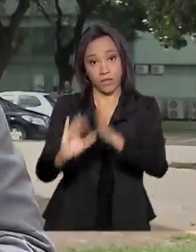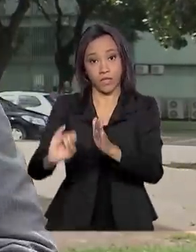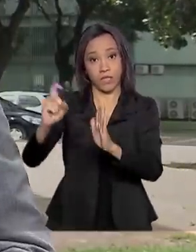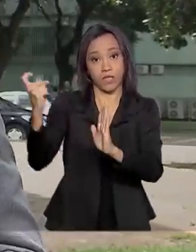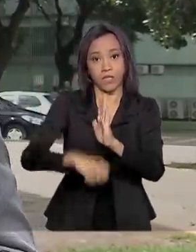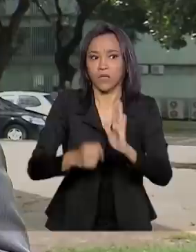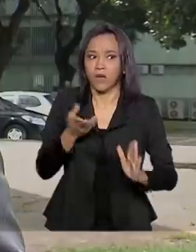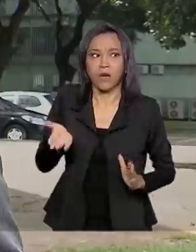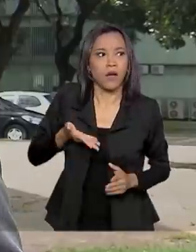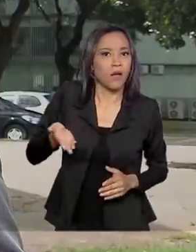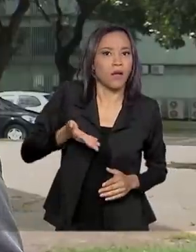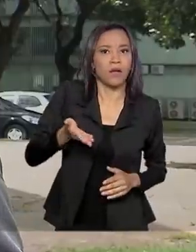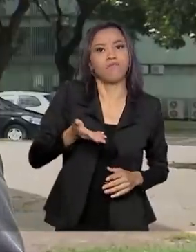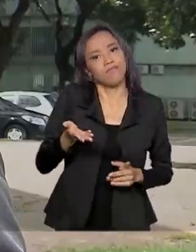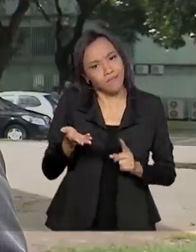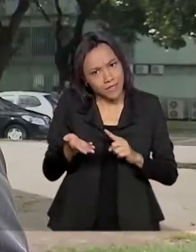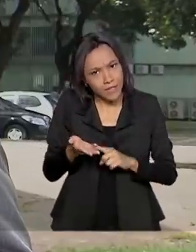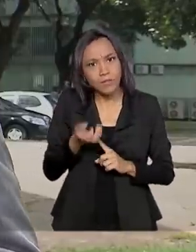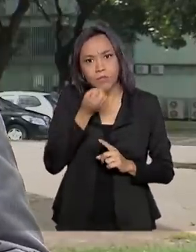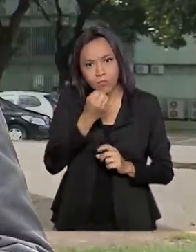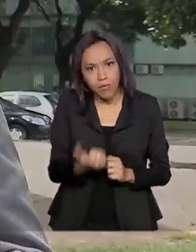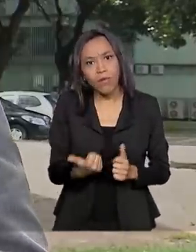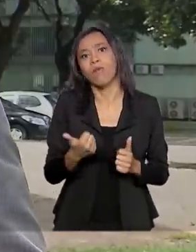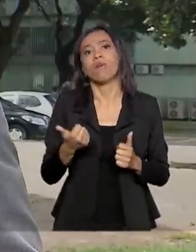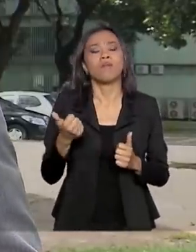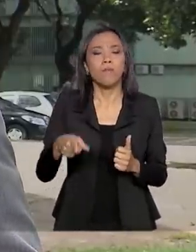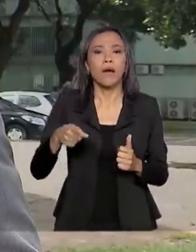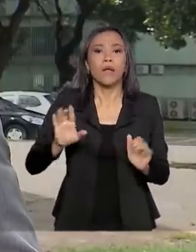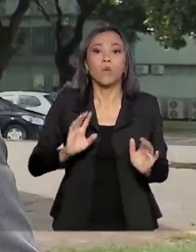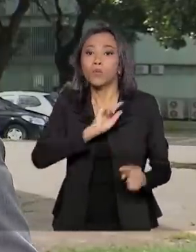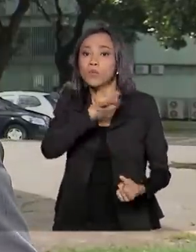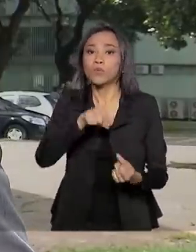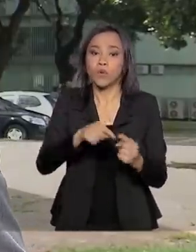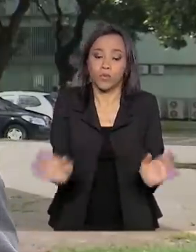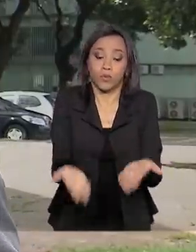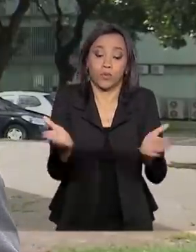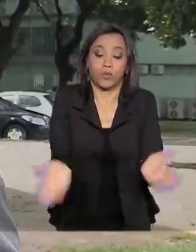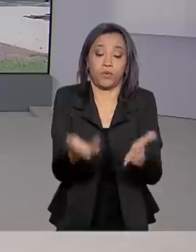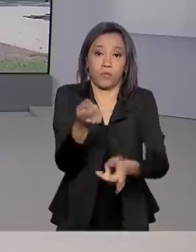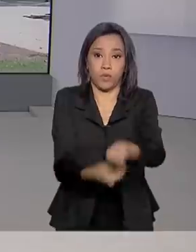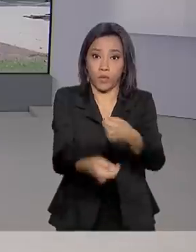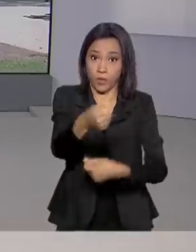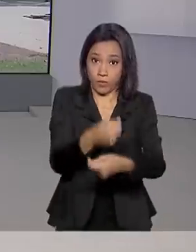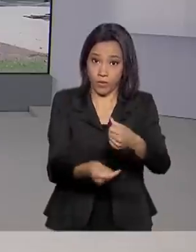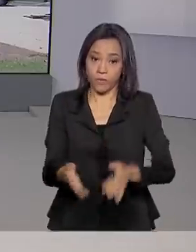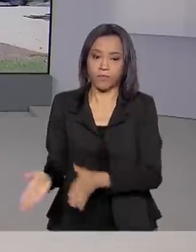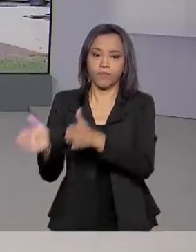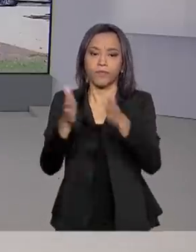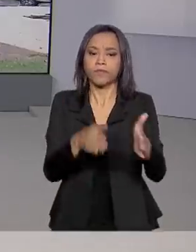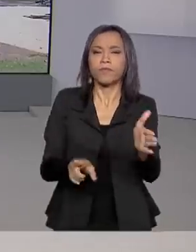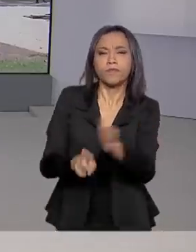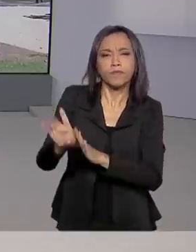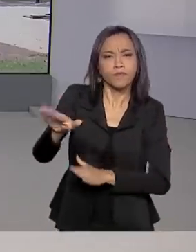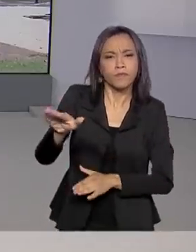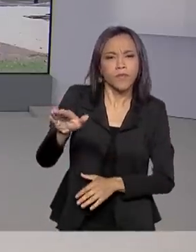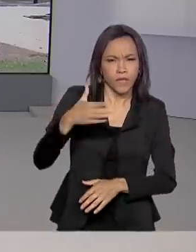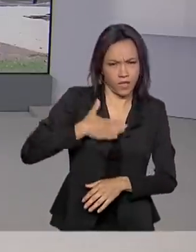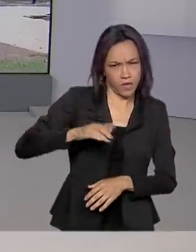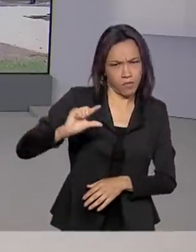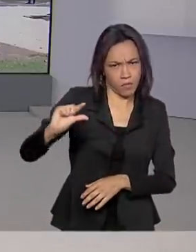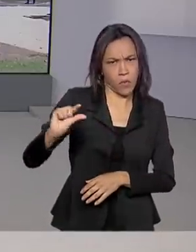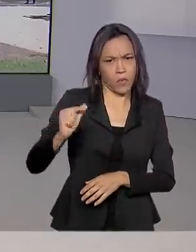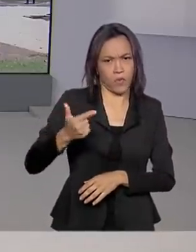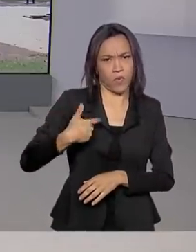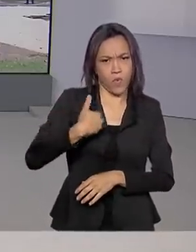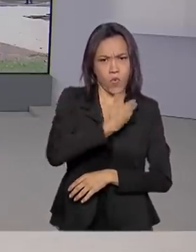mais rápido possível, podem abrir espaço no orçamento para estimular a economia. Glauco, e aí no Ministério da Economia, daqui a pouquinho, o governo